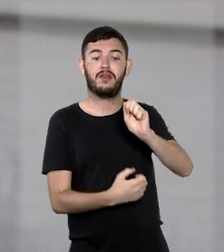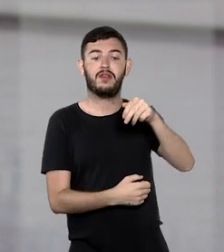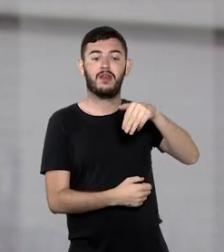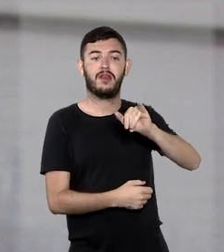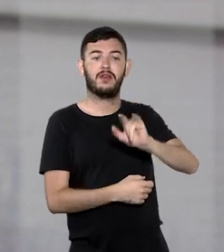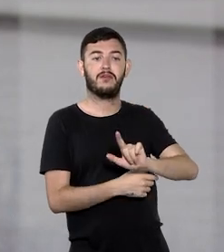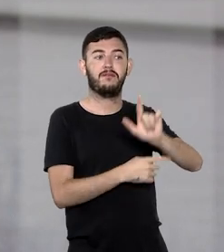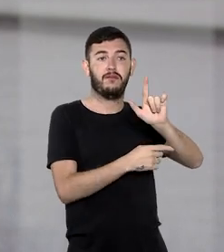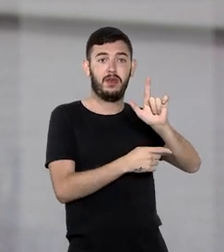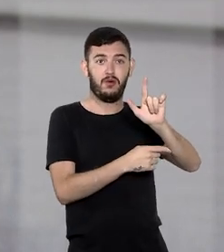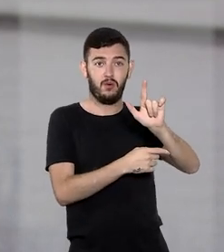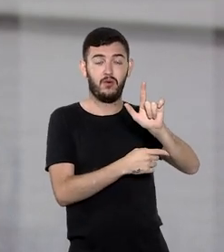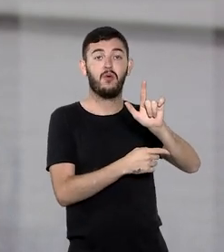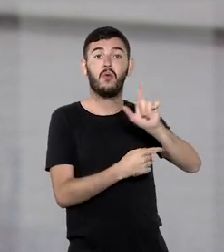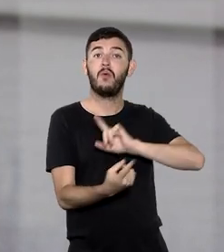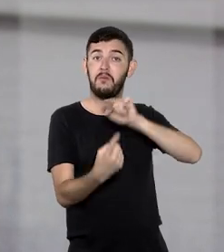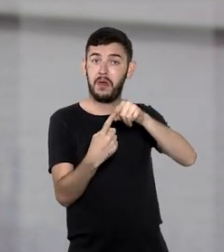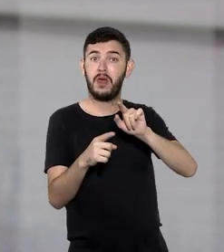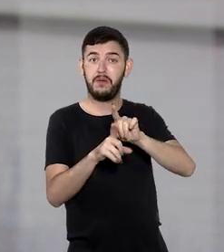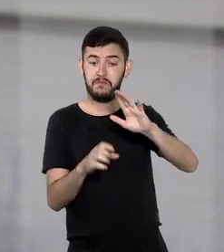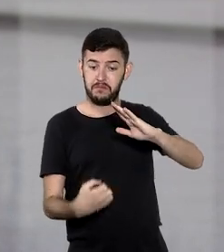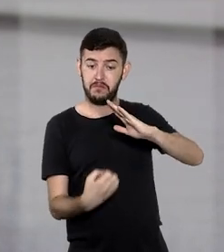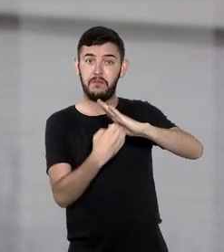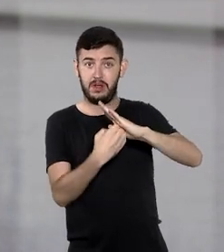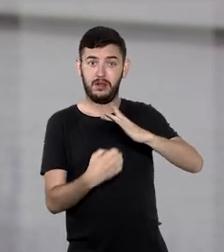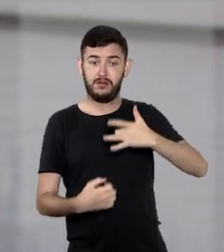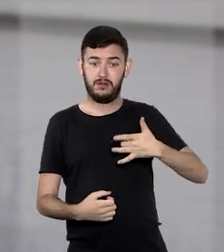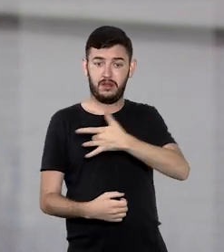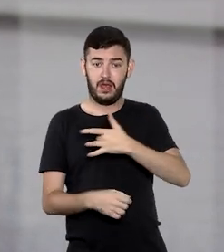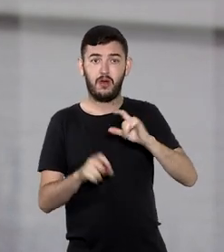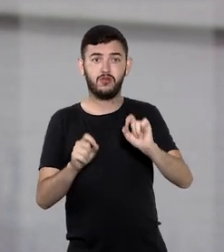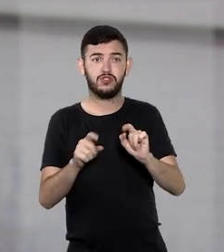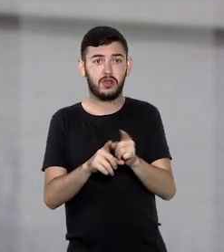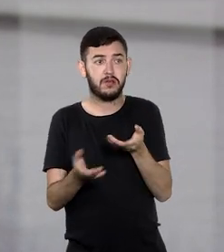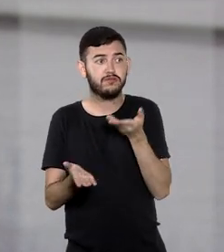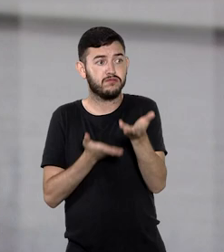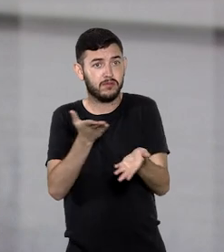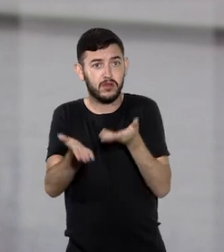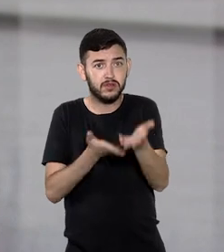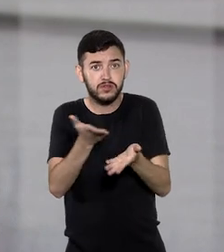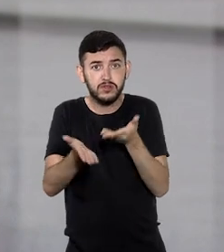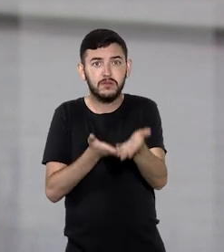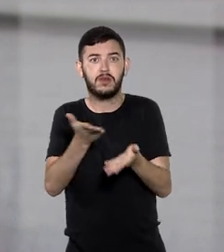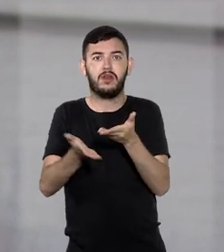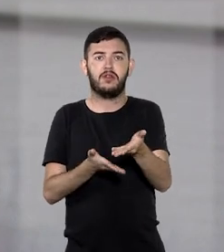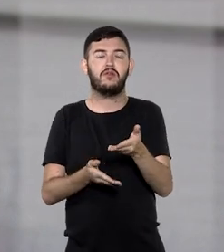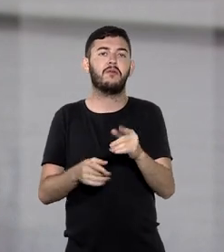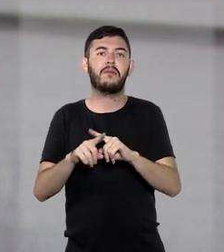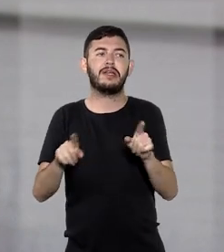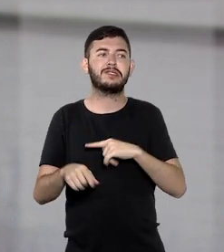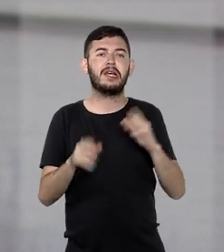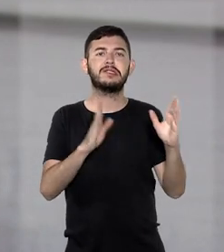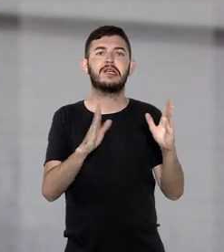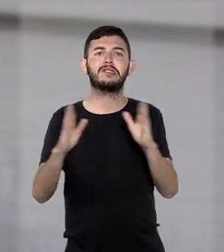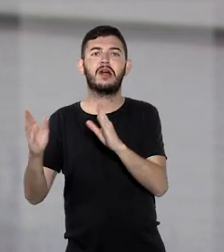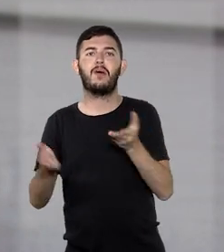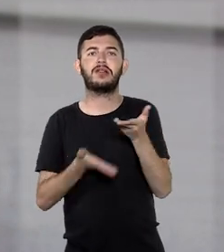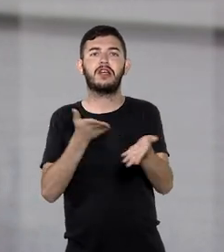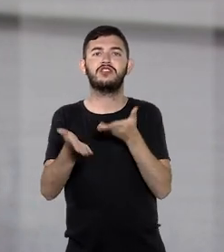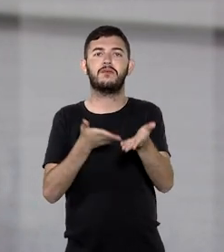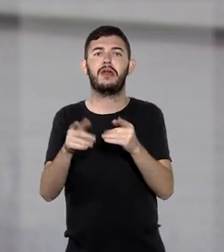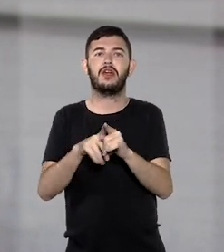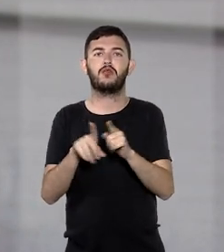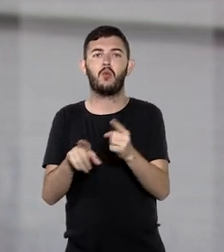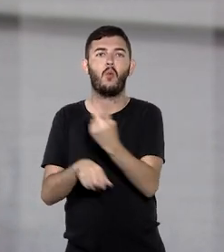Assistência Médica Internacional para a seguradora cobrir o tratamento multidisciplinar prescrito sem limite de sessões.